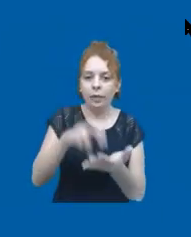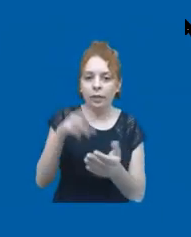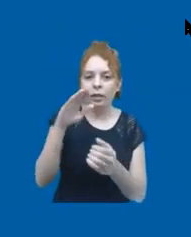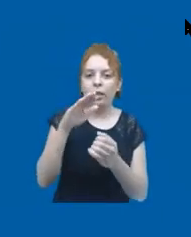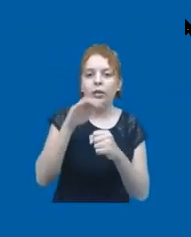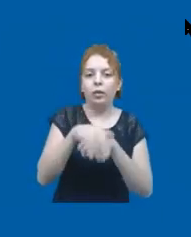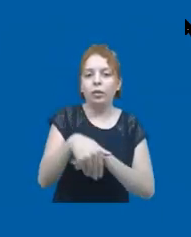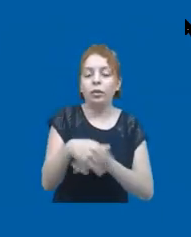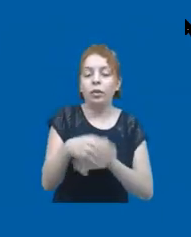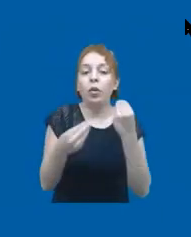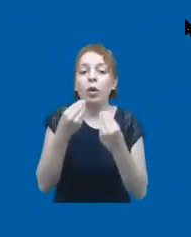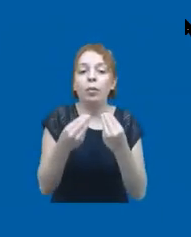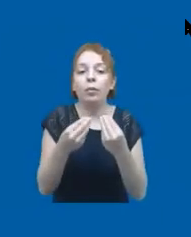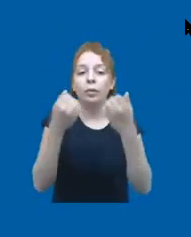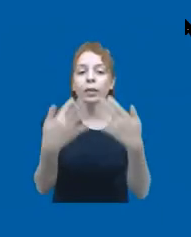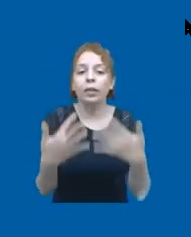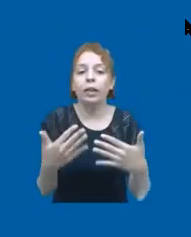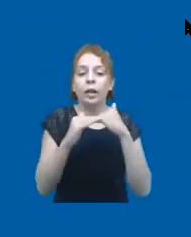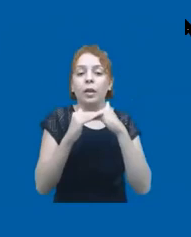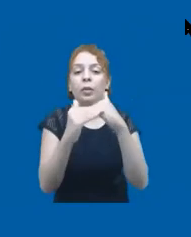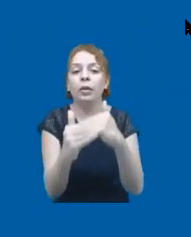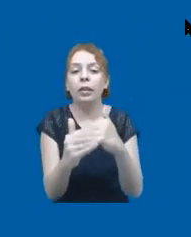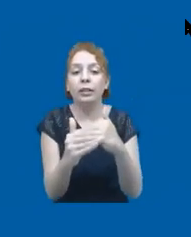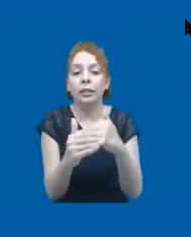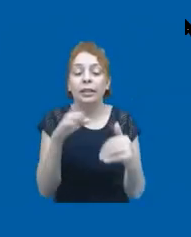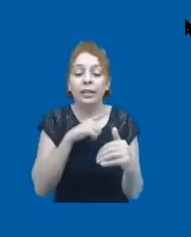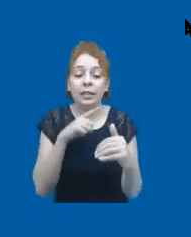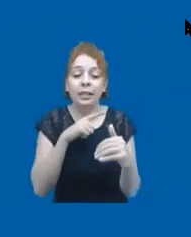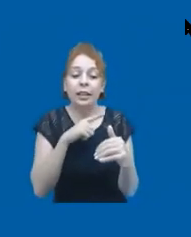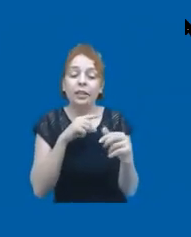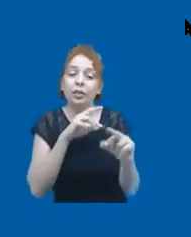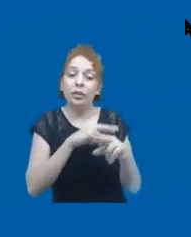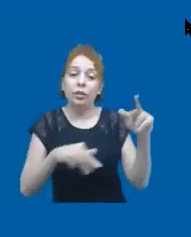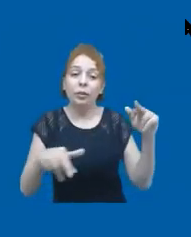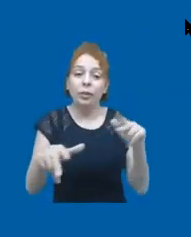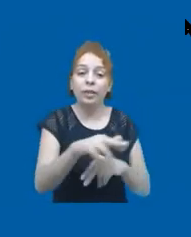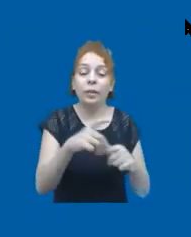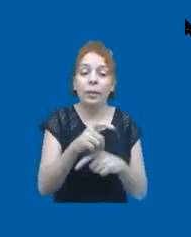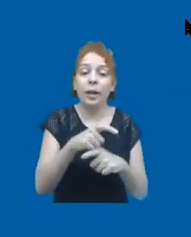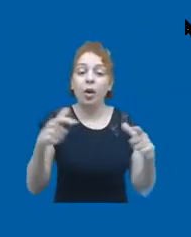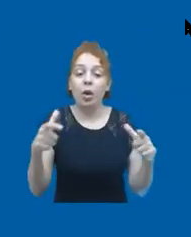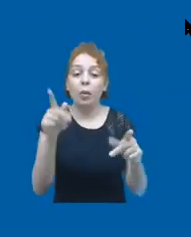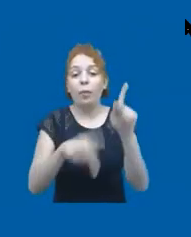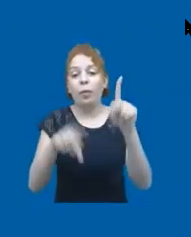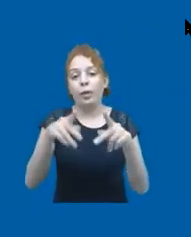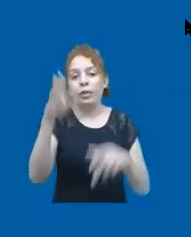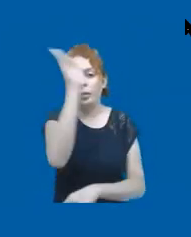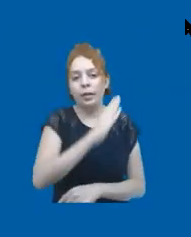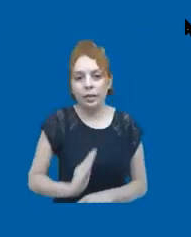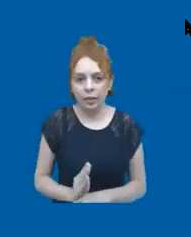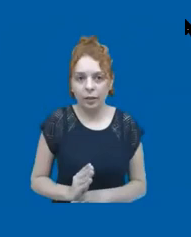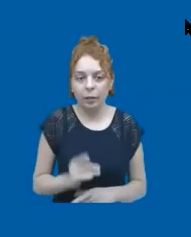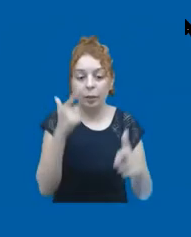de igualdade sem falar das diferenças que abarcam inclusive a maior parte da população brasileira,